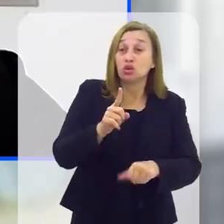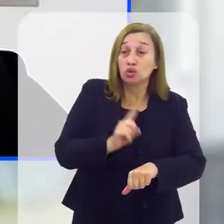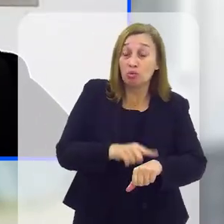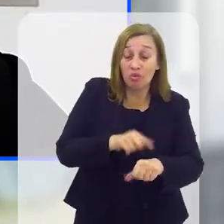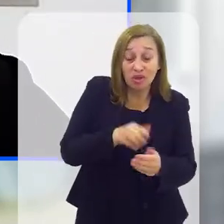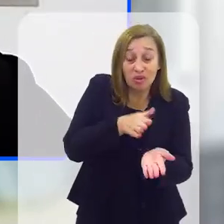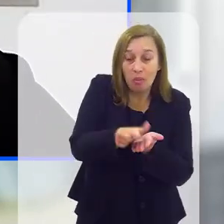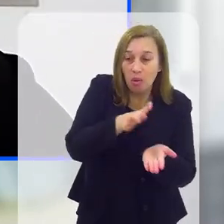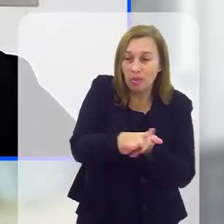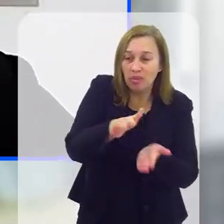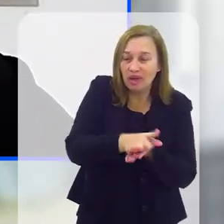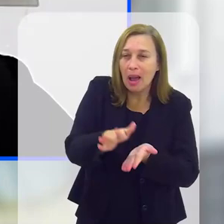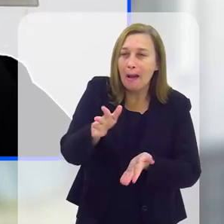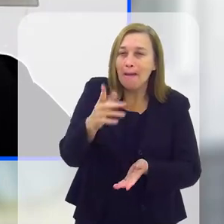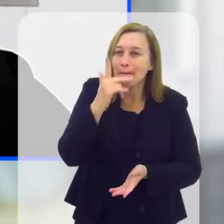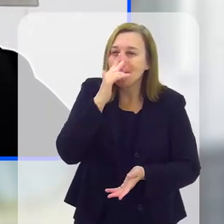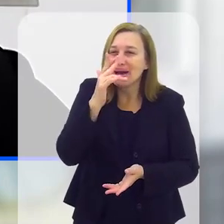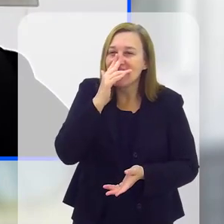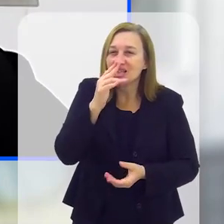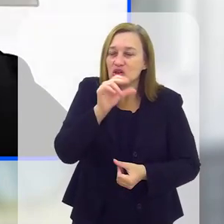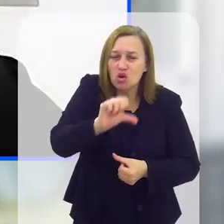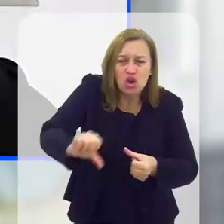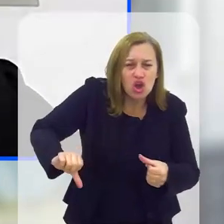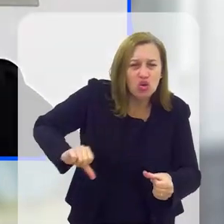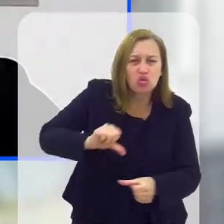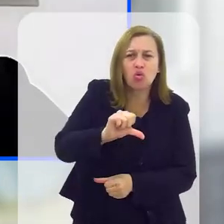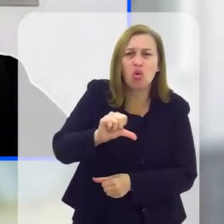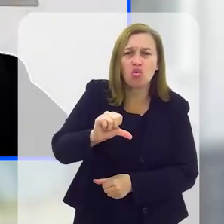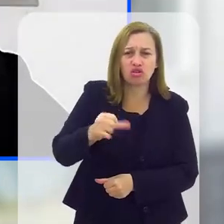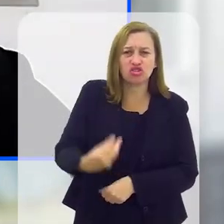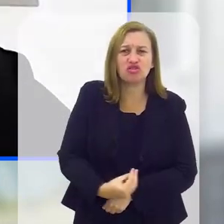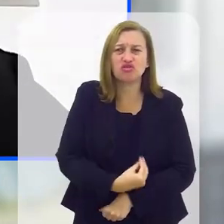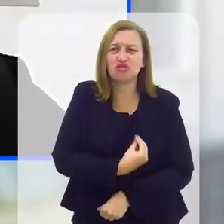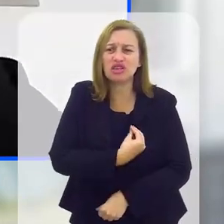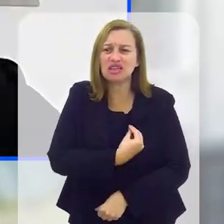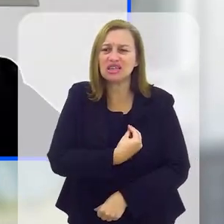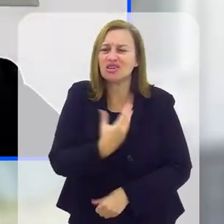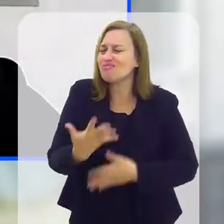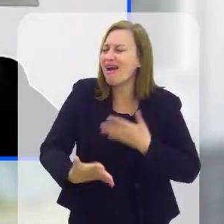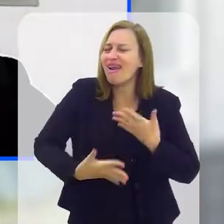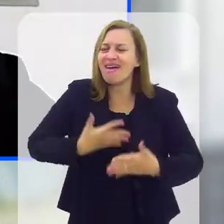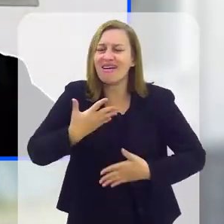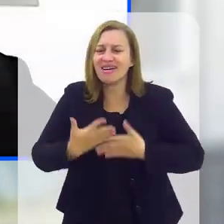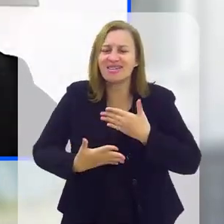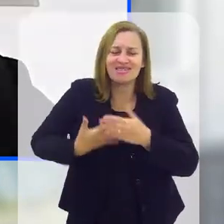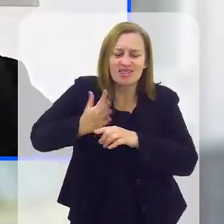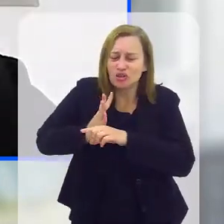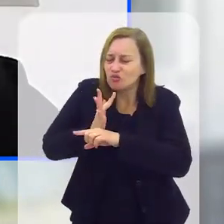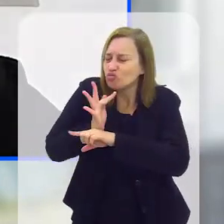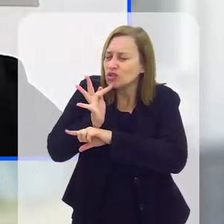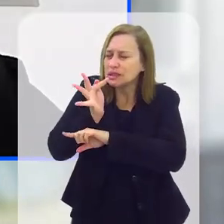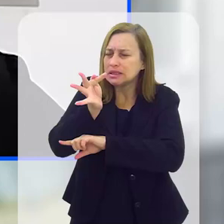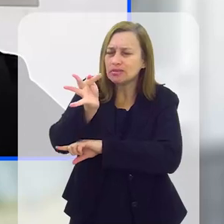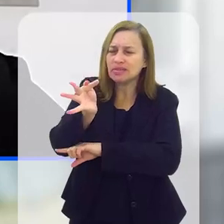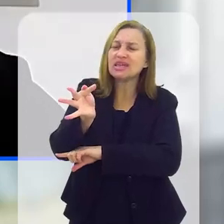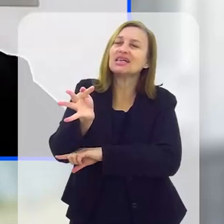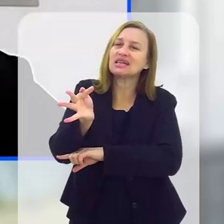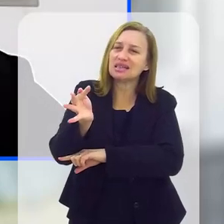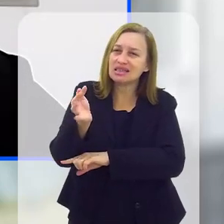publicação, parece que deu uma alma nova, uma perspectiva e uma esperança